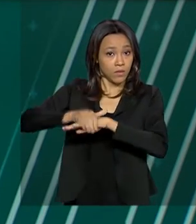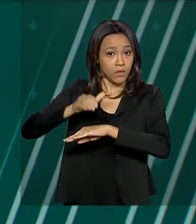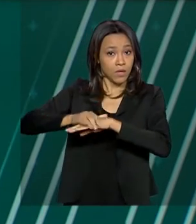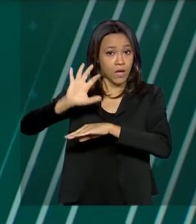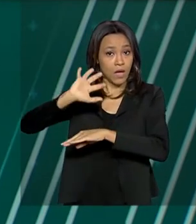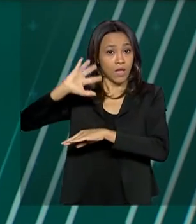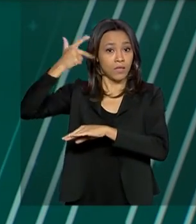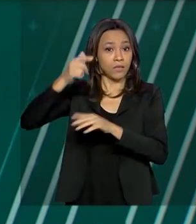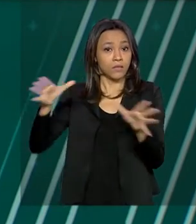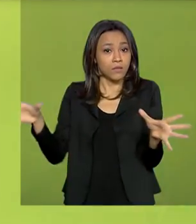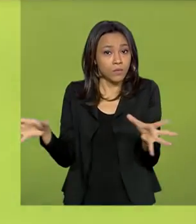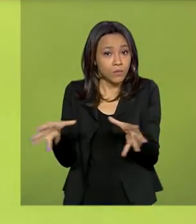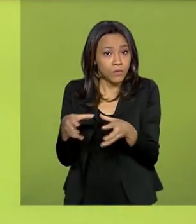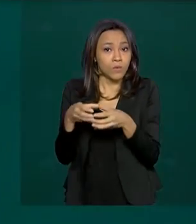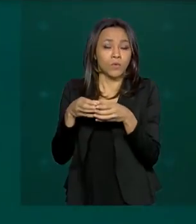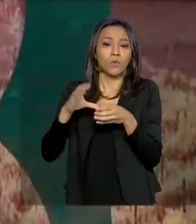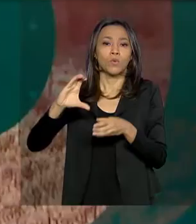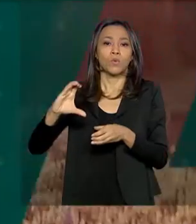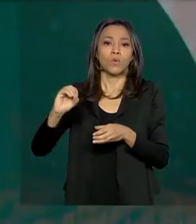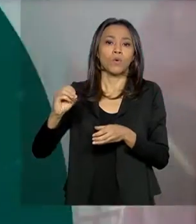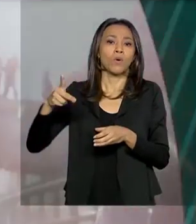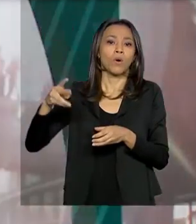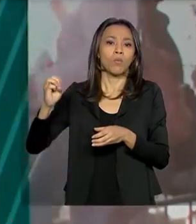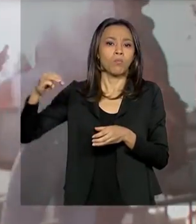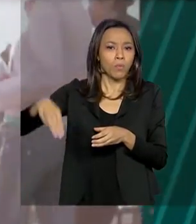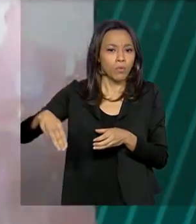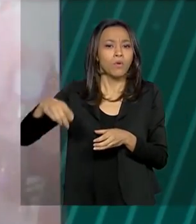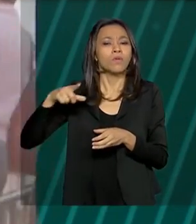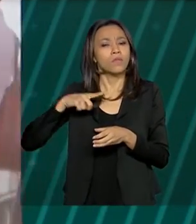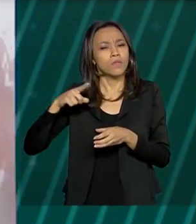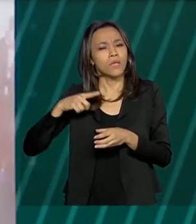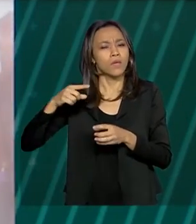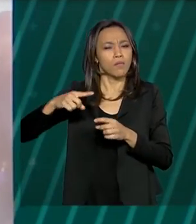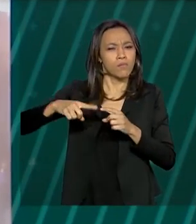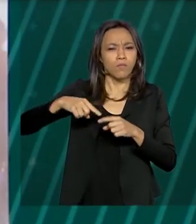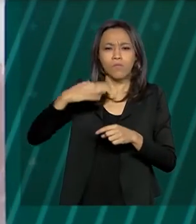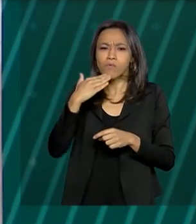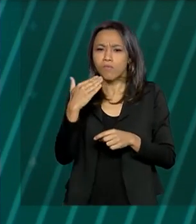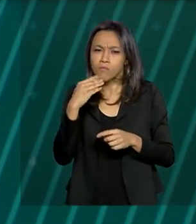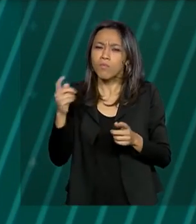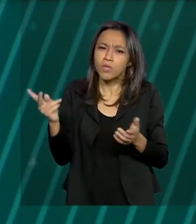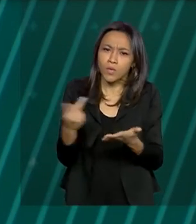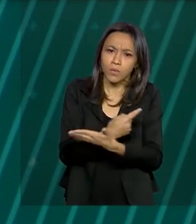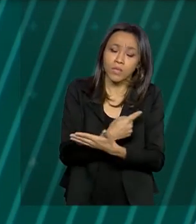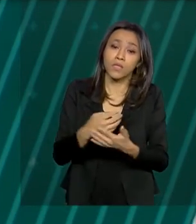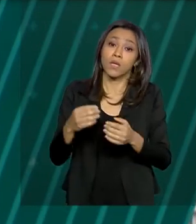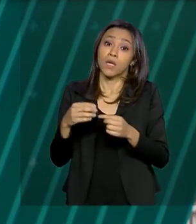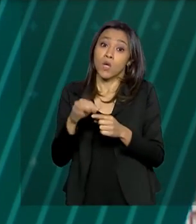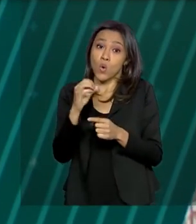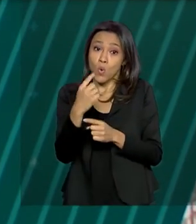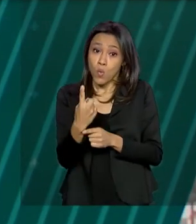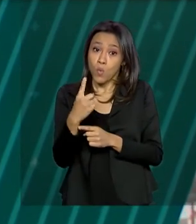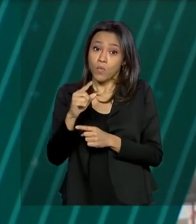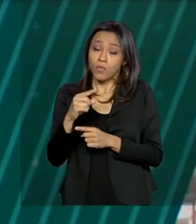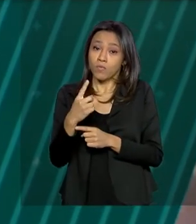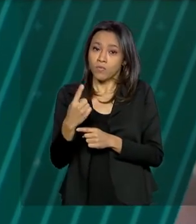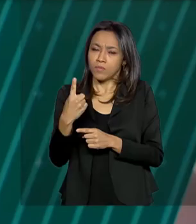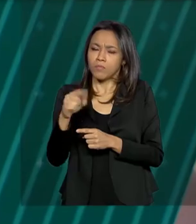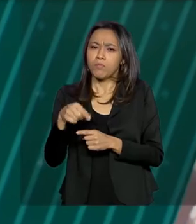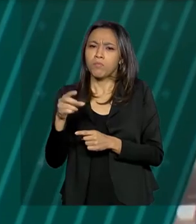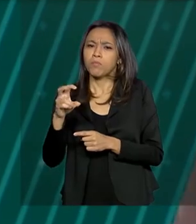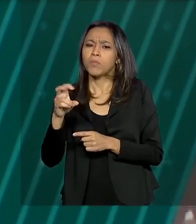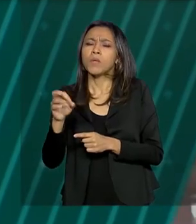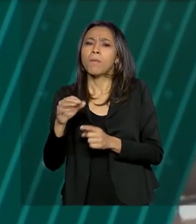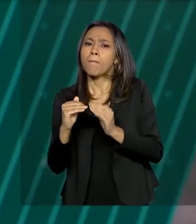Conselho Monetário Nacional mantém a margem de tolerância de 1,5 ponto percentual para mais ou para menos. O Conselho